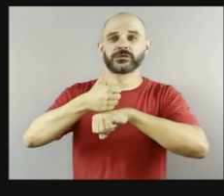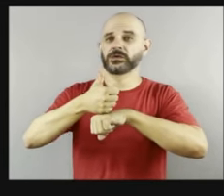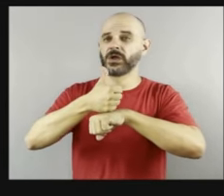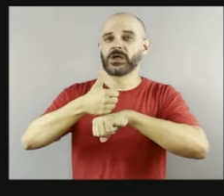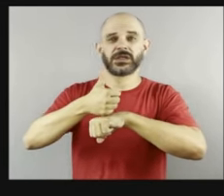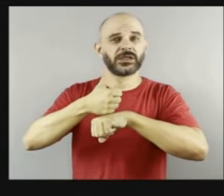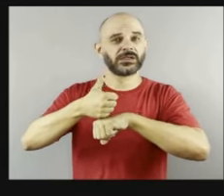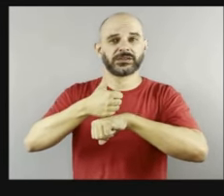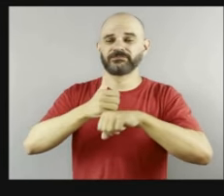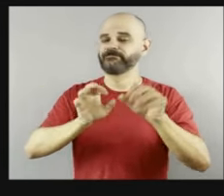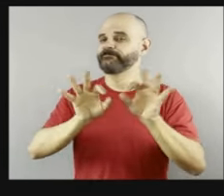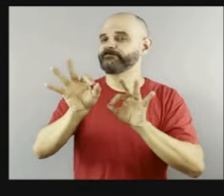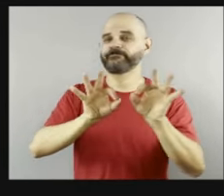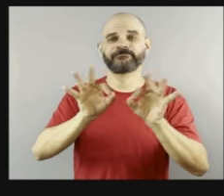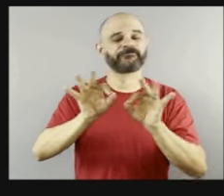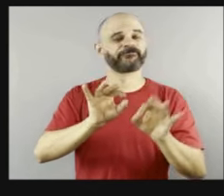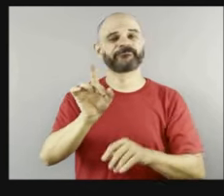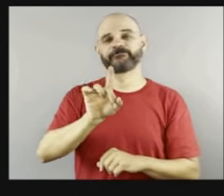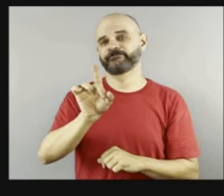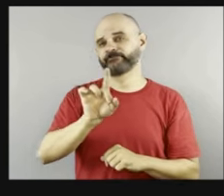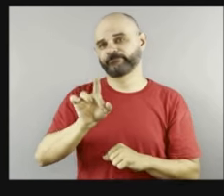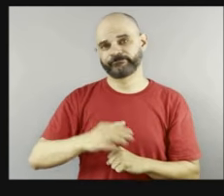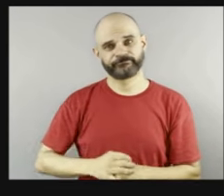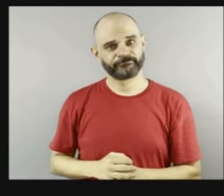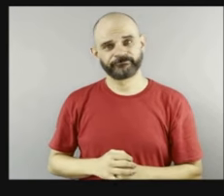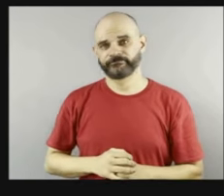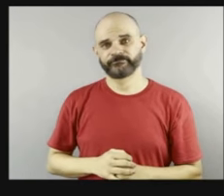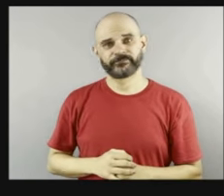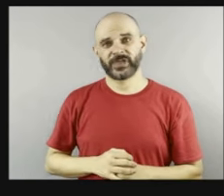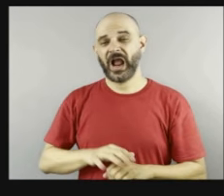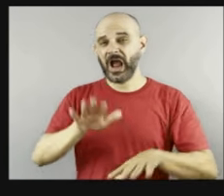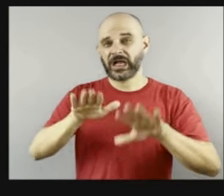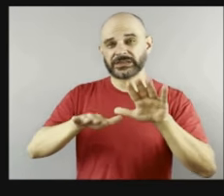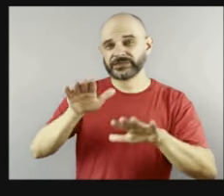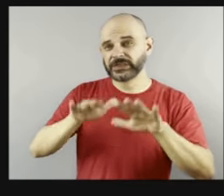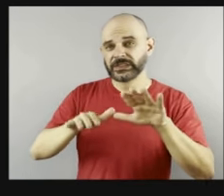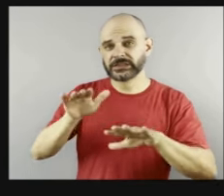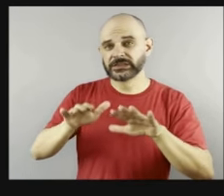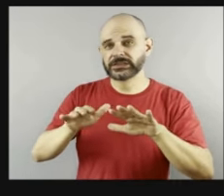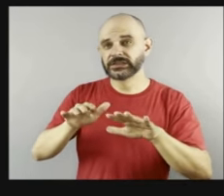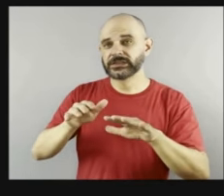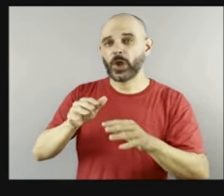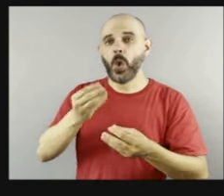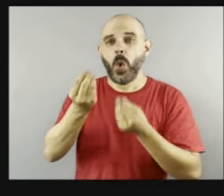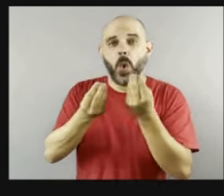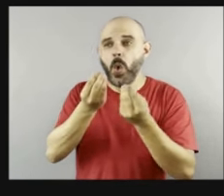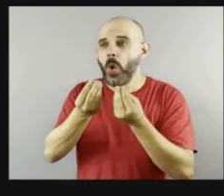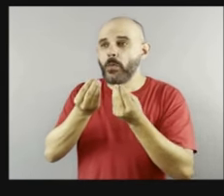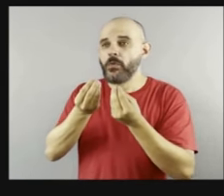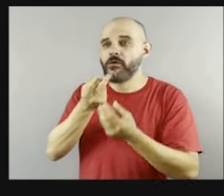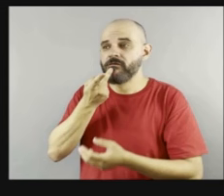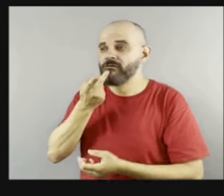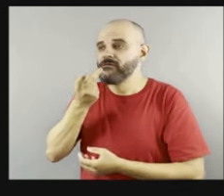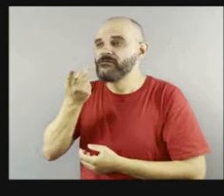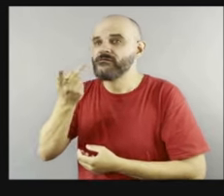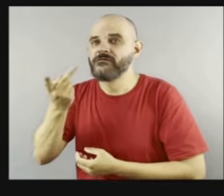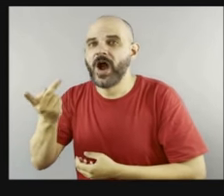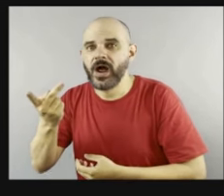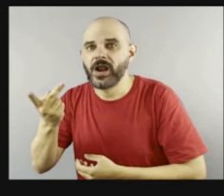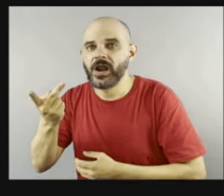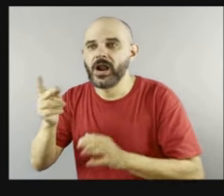uma pequena fala ali impacta a vida toda. Não, da pessoa, da família, de todas as pessoas que estão